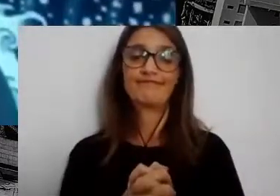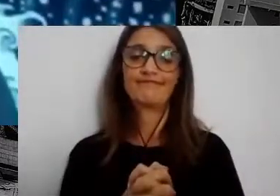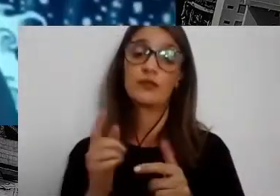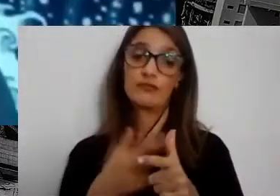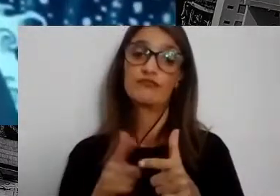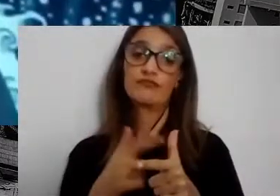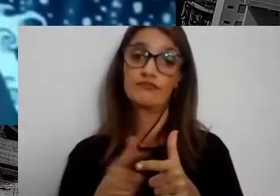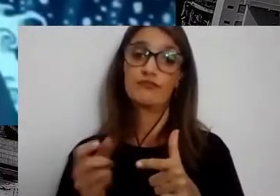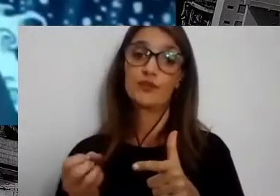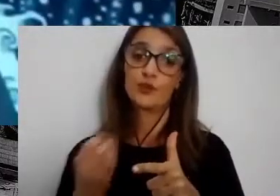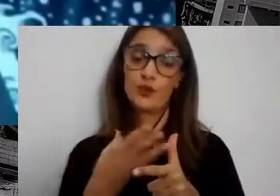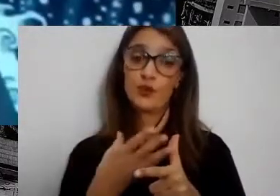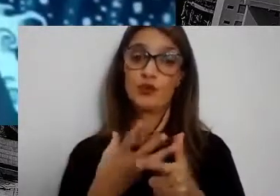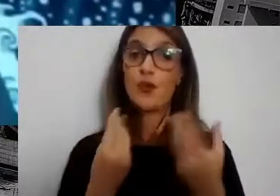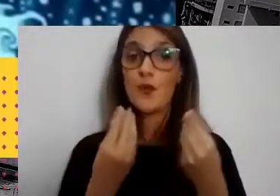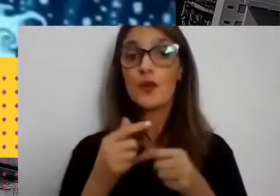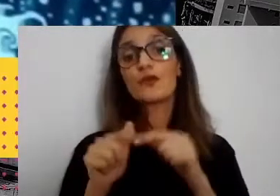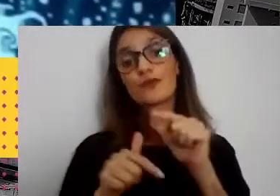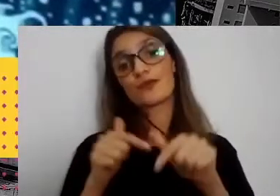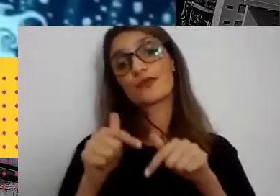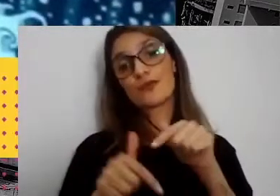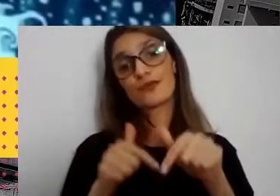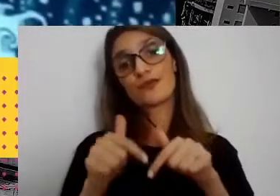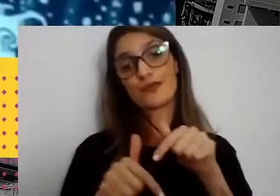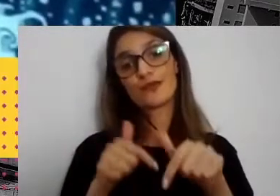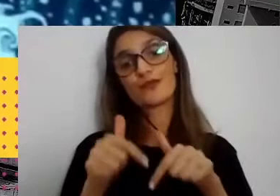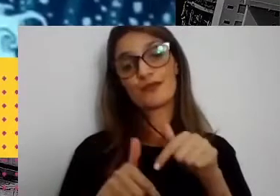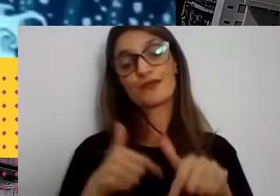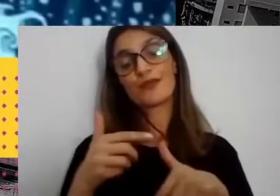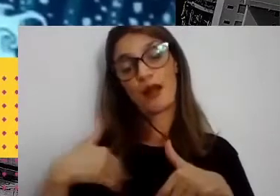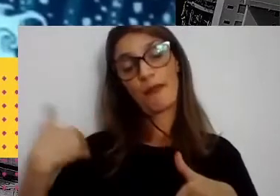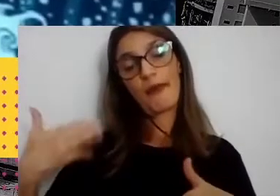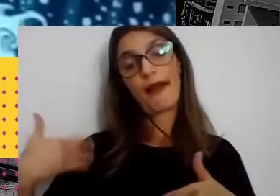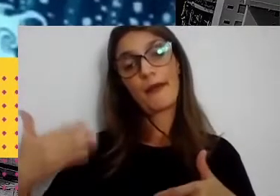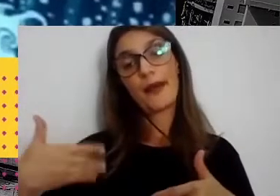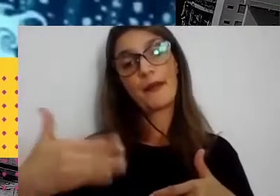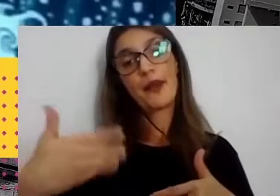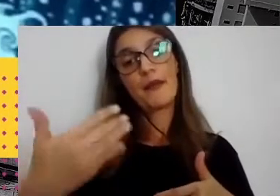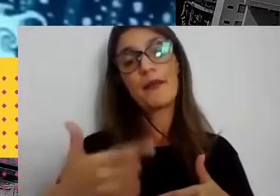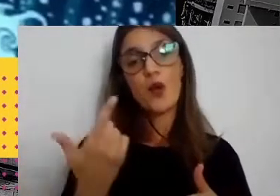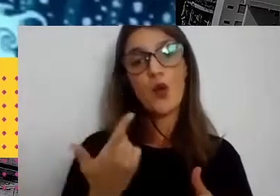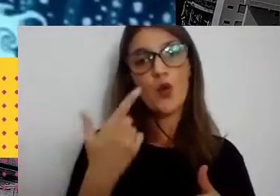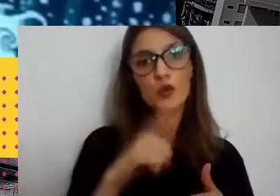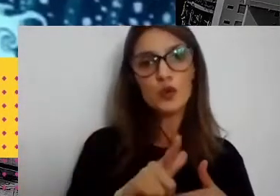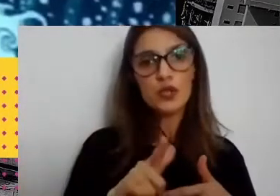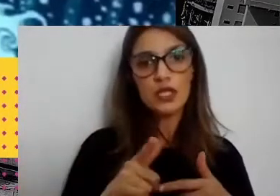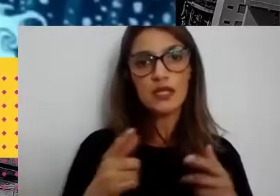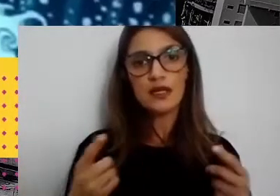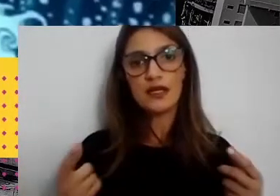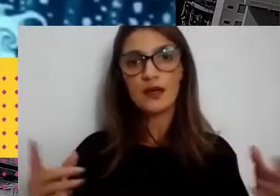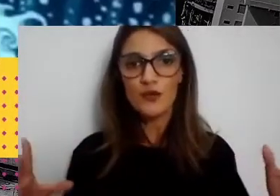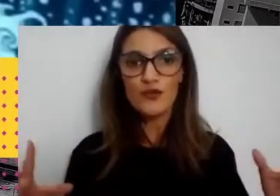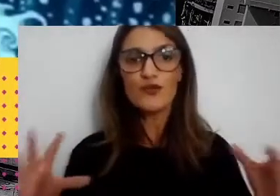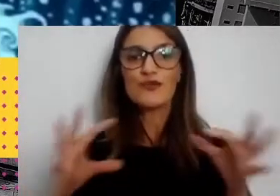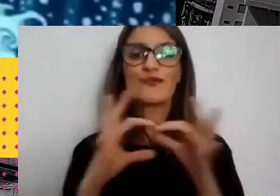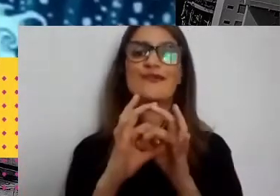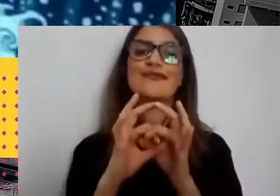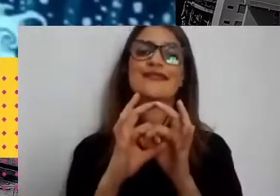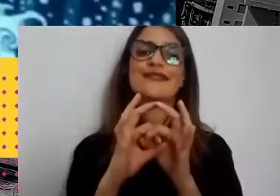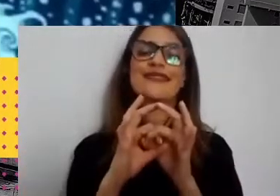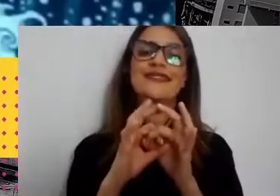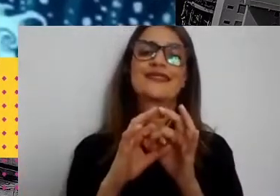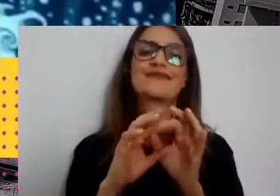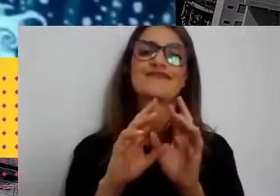to get alignment between different stakeholders, whether they be water